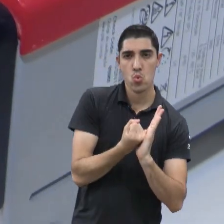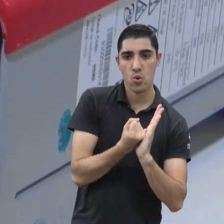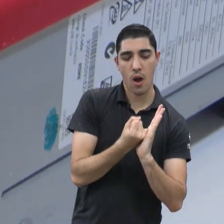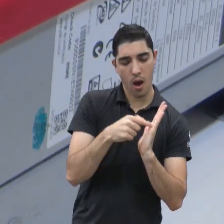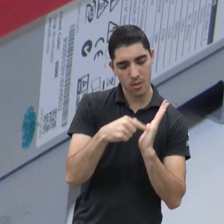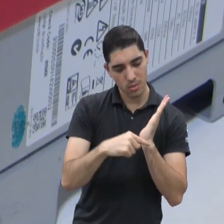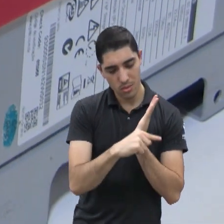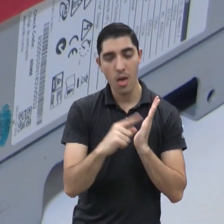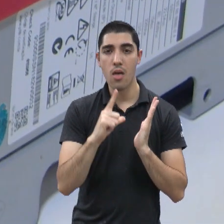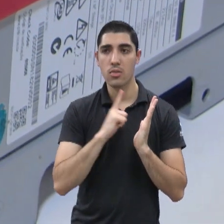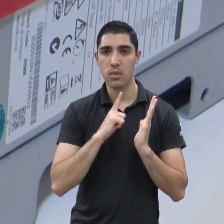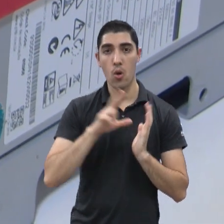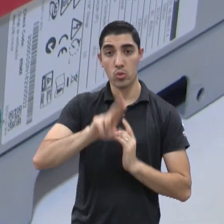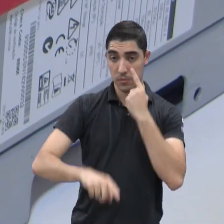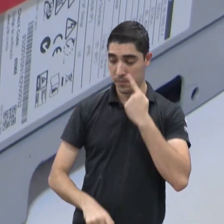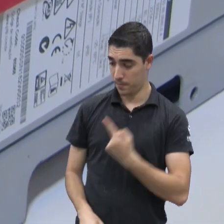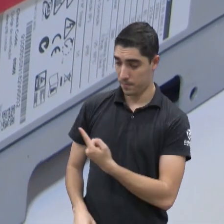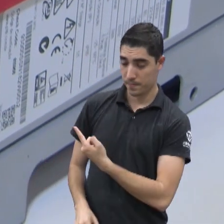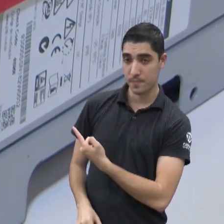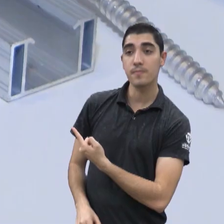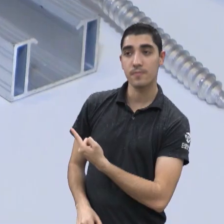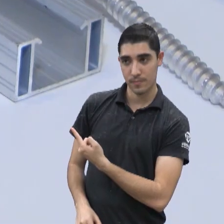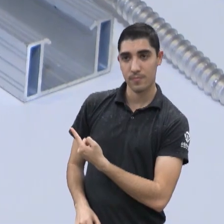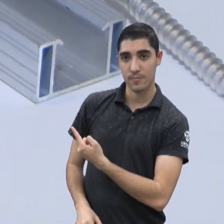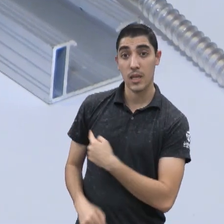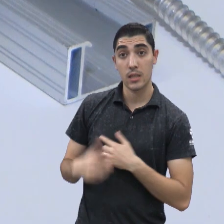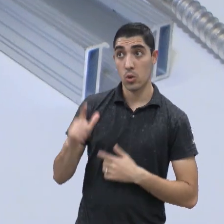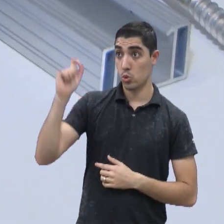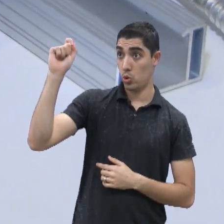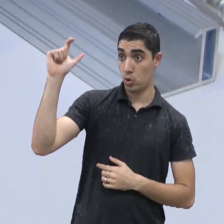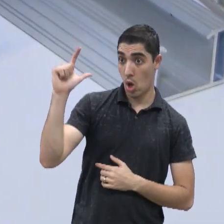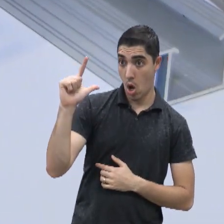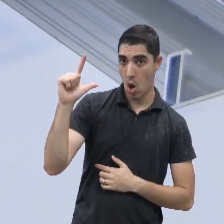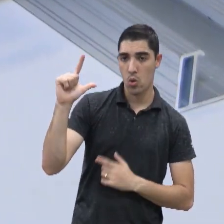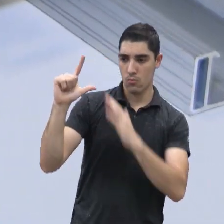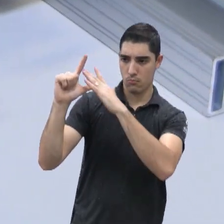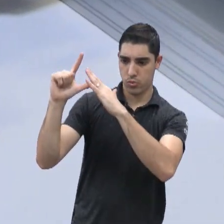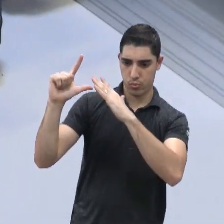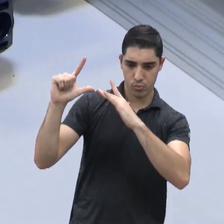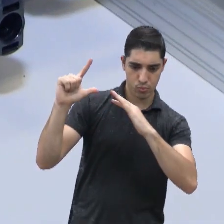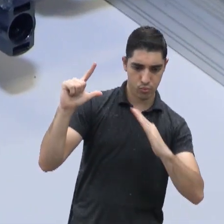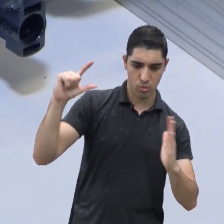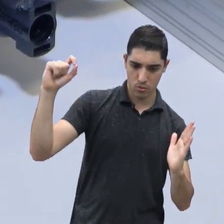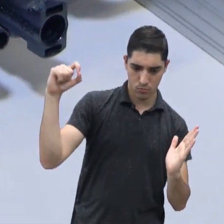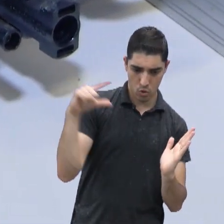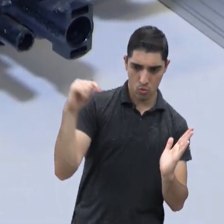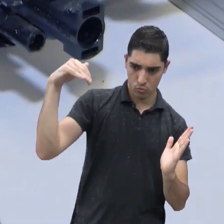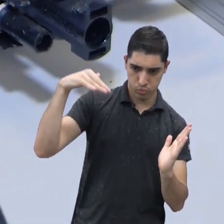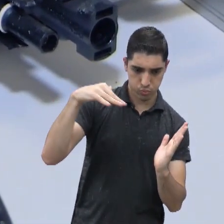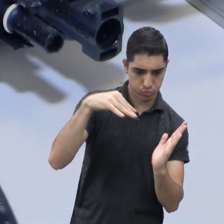um desses dois equipamentos. Então, o sol bate nas placas, gera uma mutação,